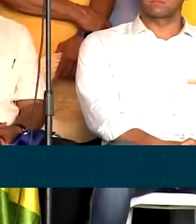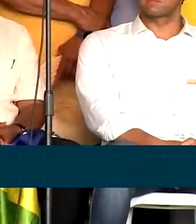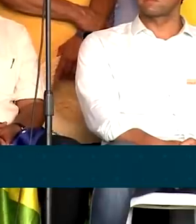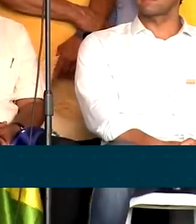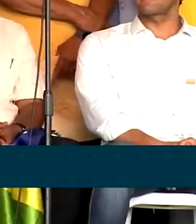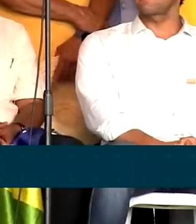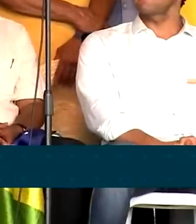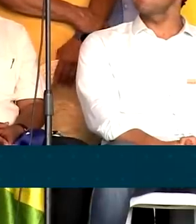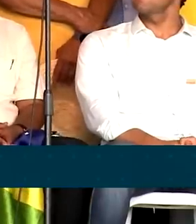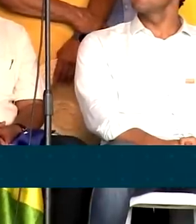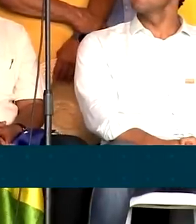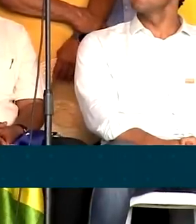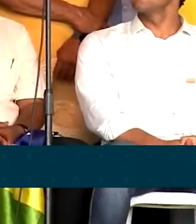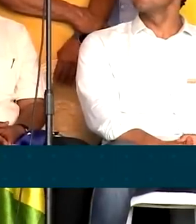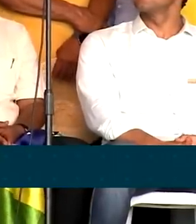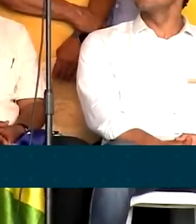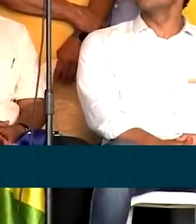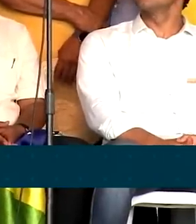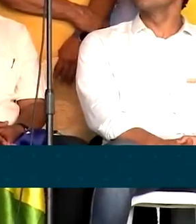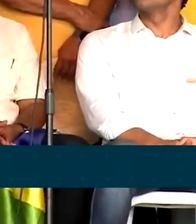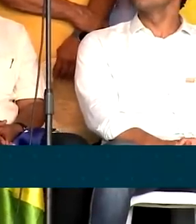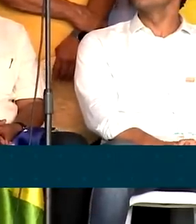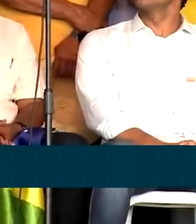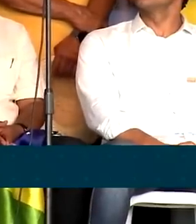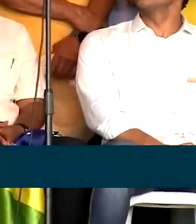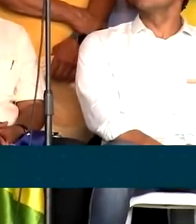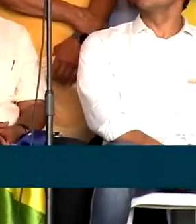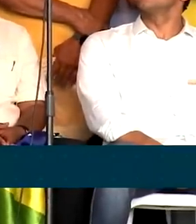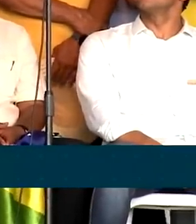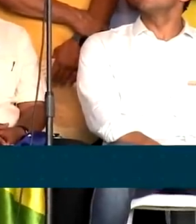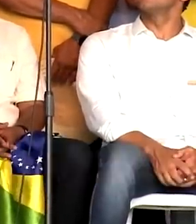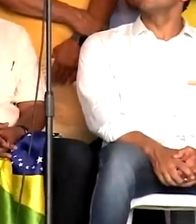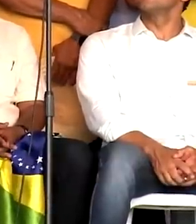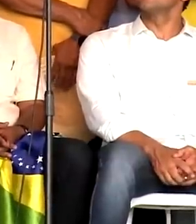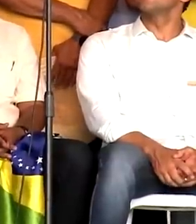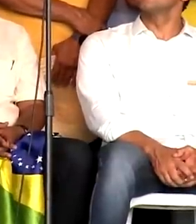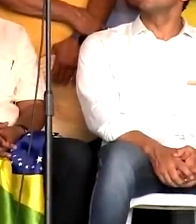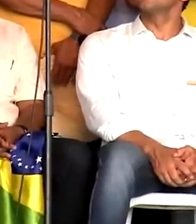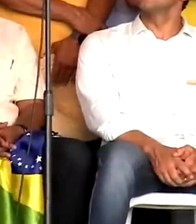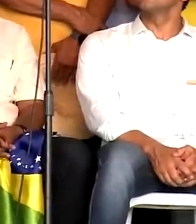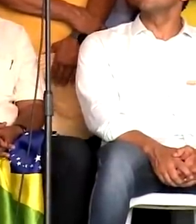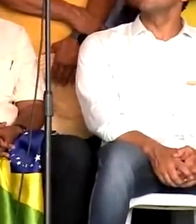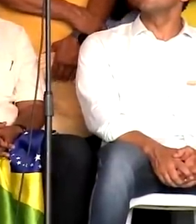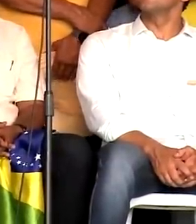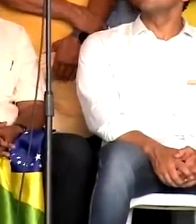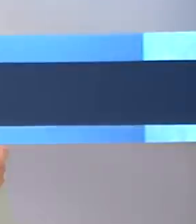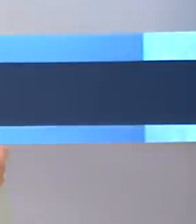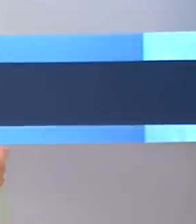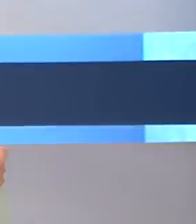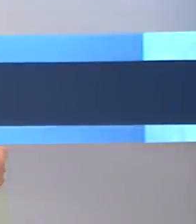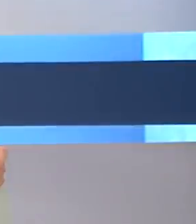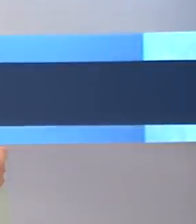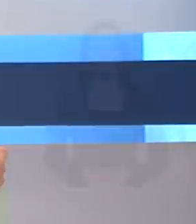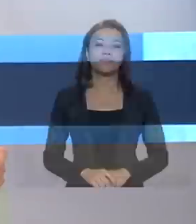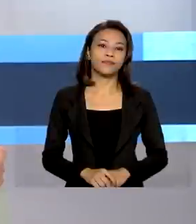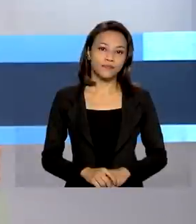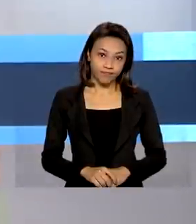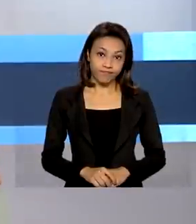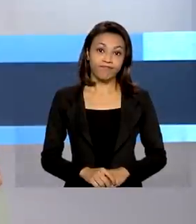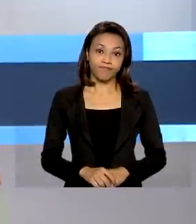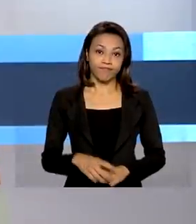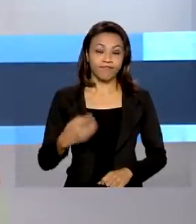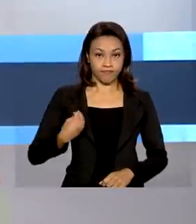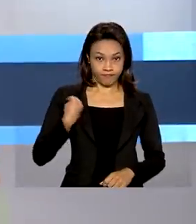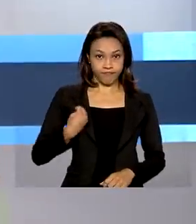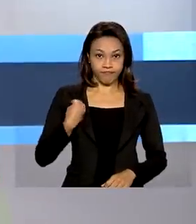vão transformar o nosso Rio Grande do Norte a exemplo do que aconteceu na década de 60, quando chegou aqui a energia elétrica, presidente. E ainda